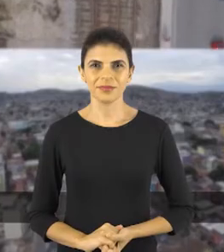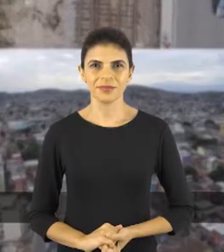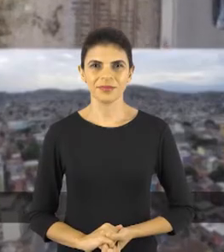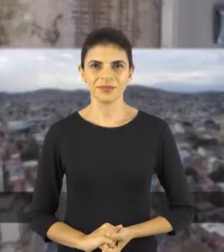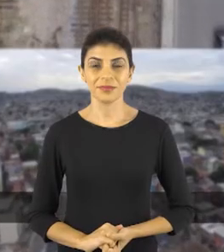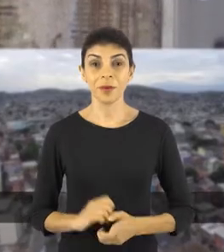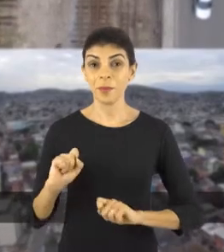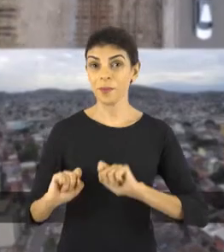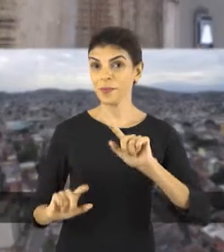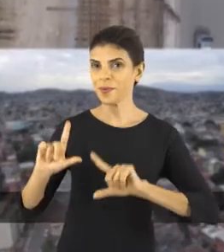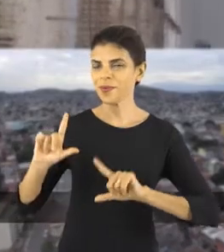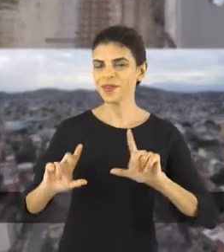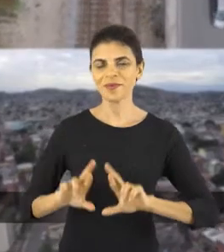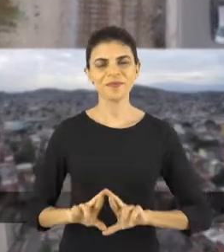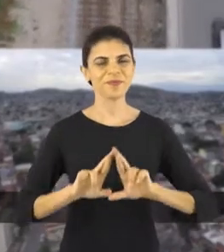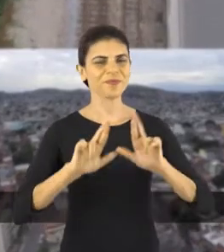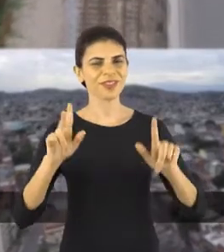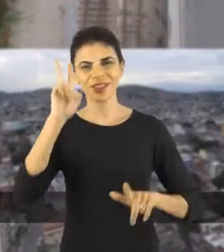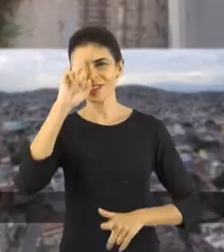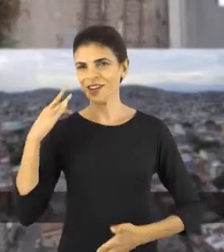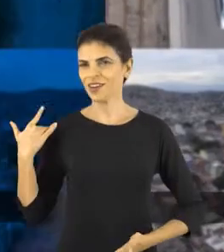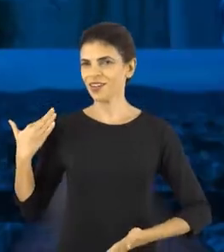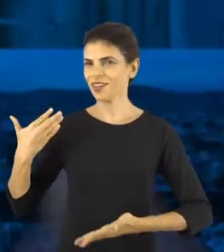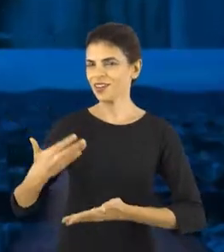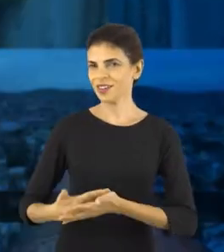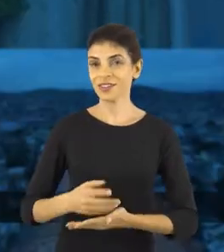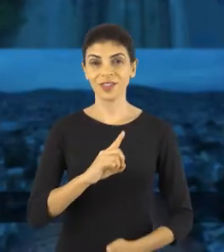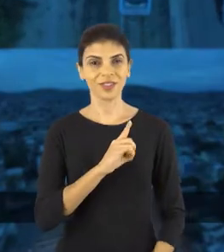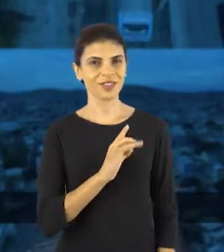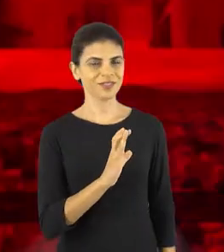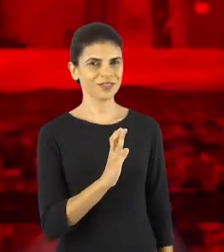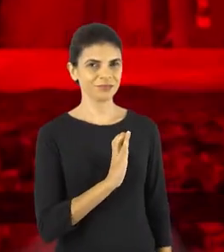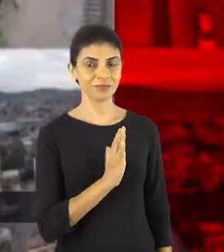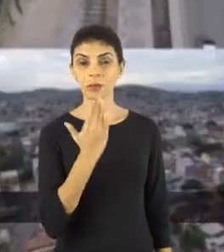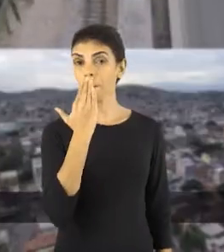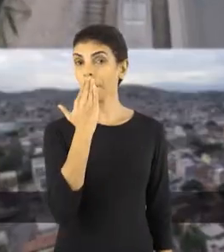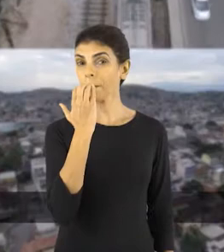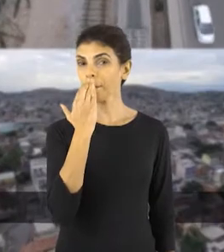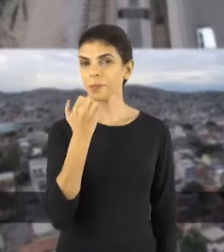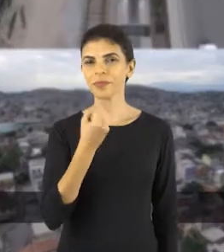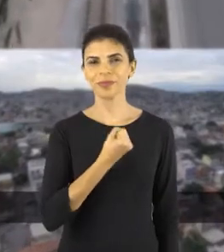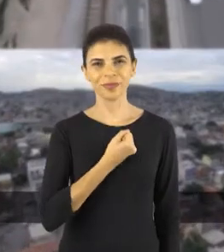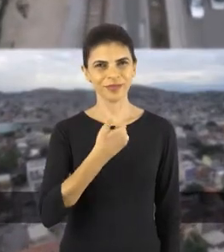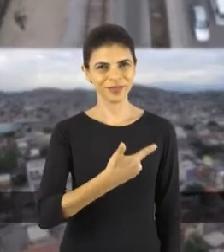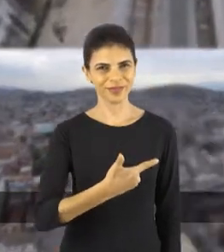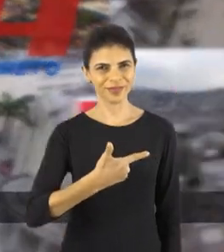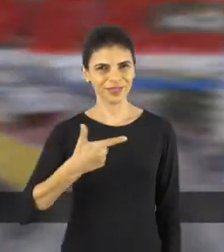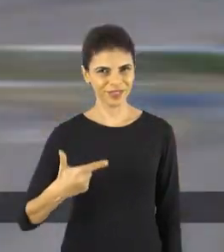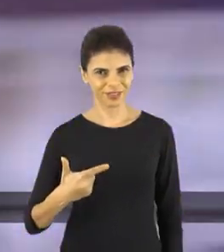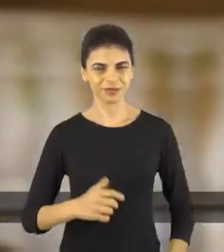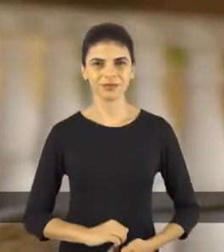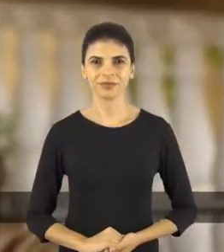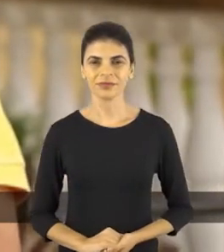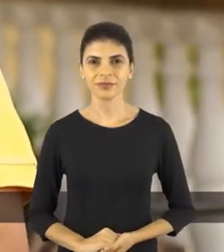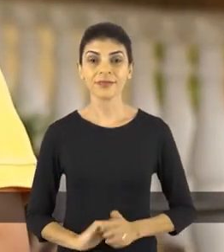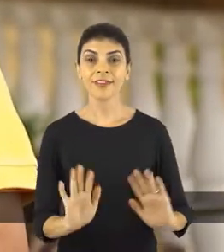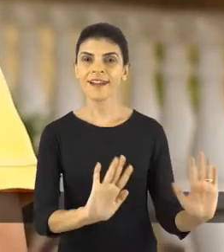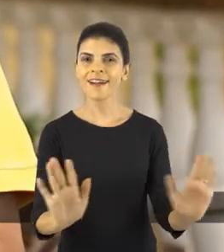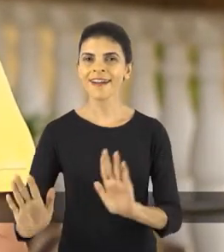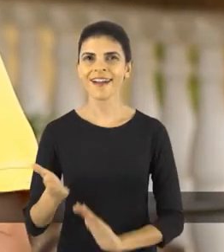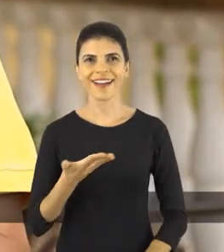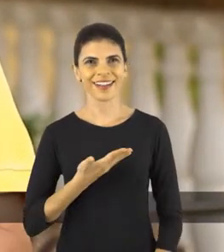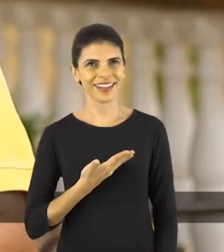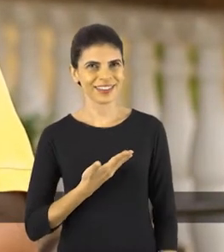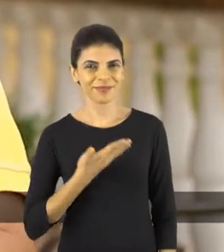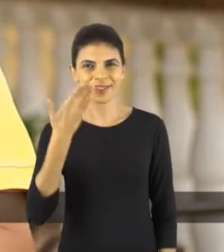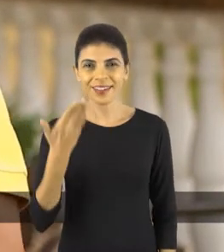No ar, o programa do prefeito que vai mudar a história de Duque de Caxias. Dica 22. Meus amigos e